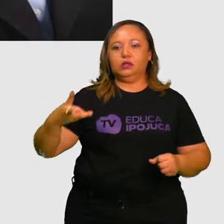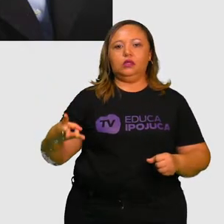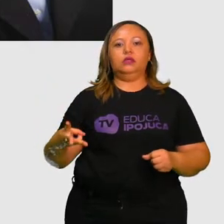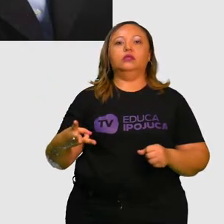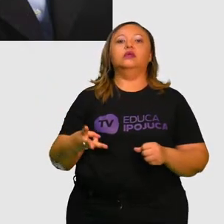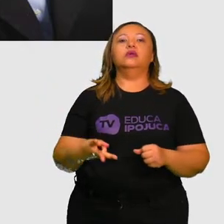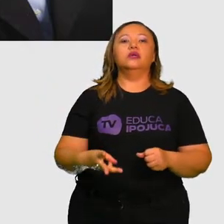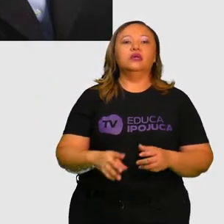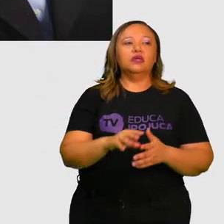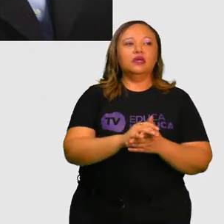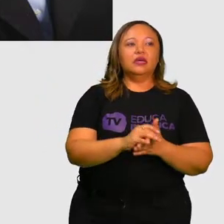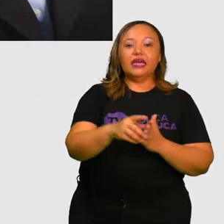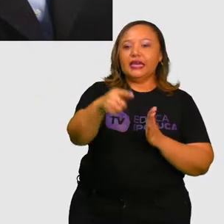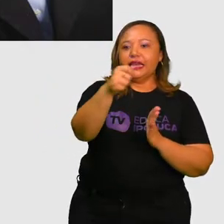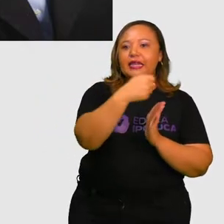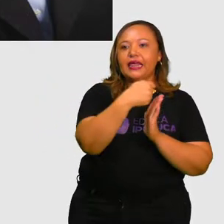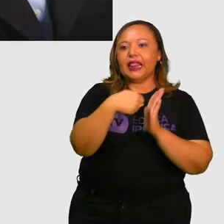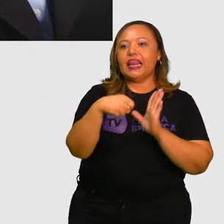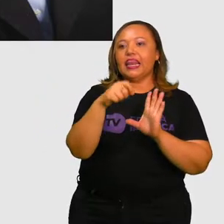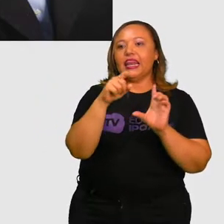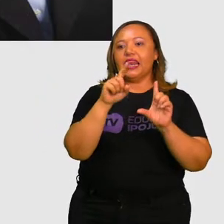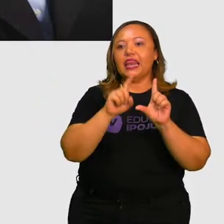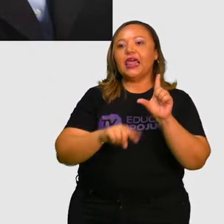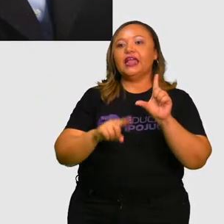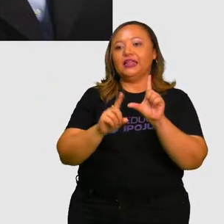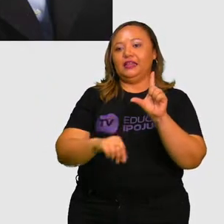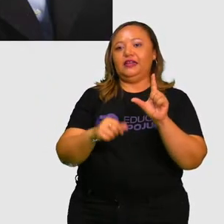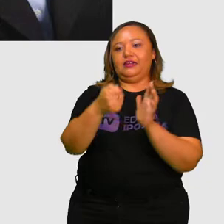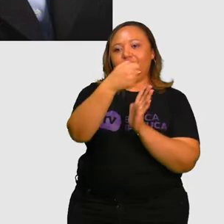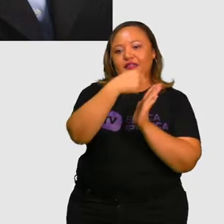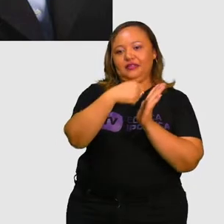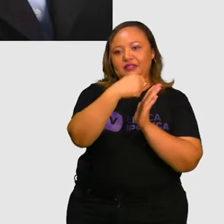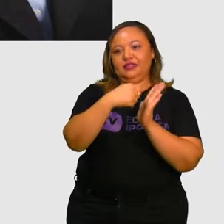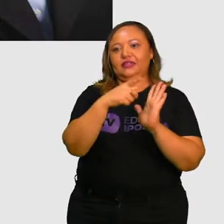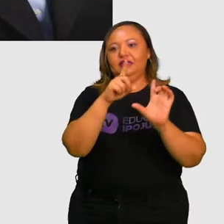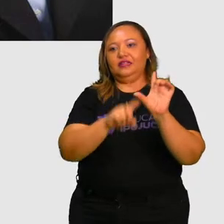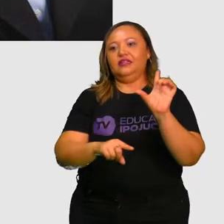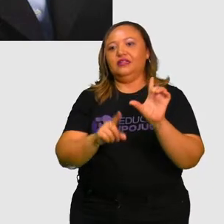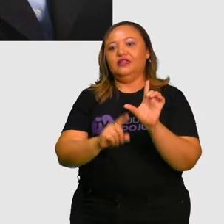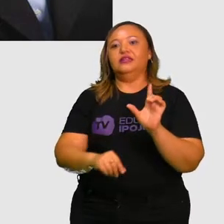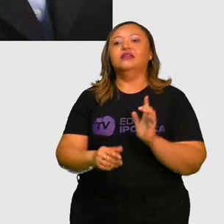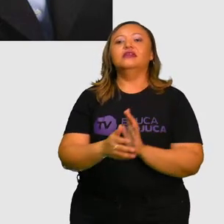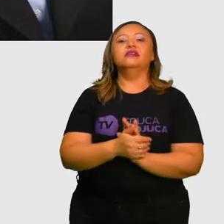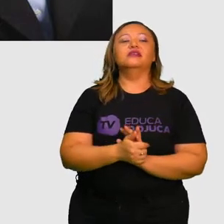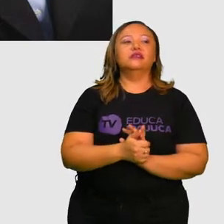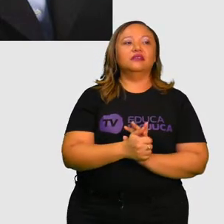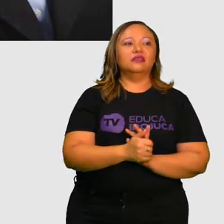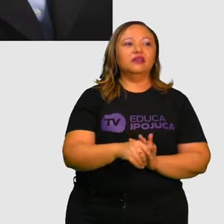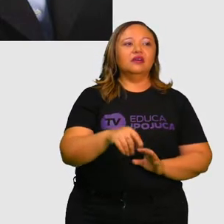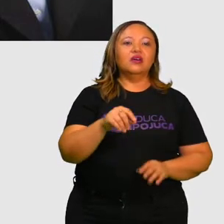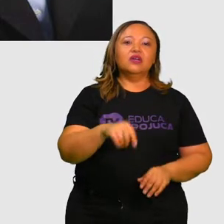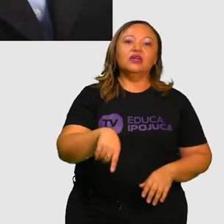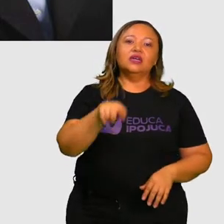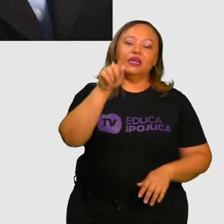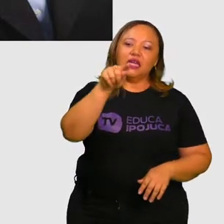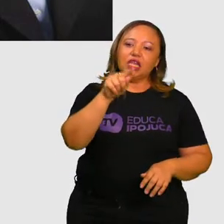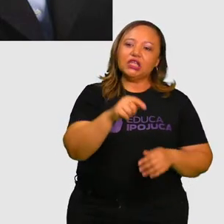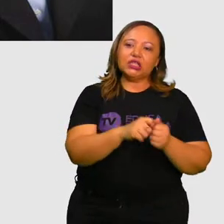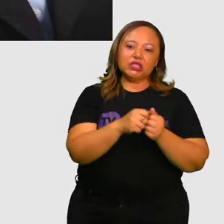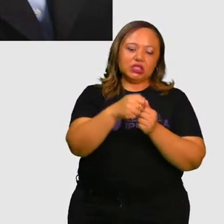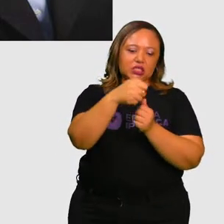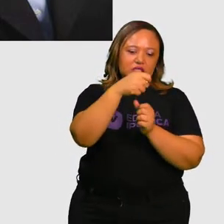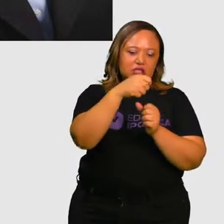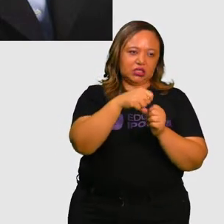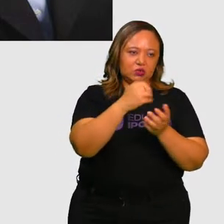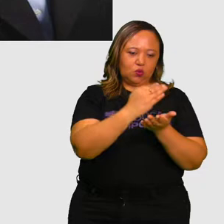Sua formação se deu pela Universidade de São Paulo, a USP, em 1966, onde ele se formou